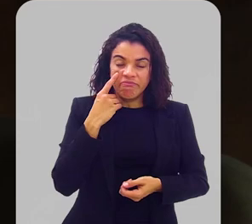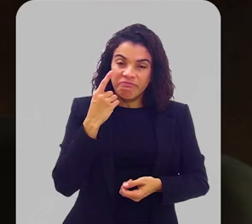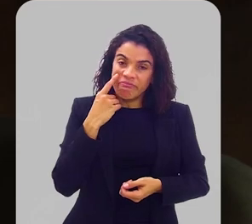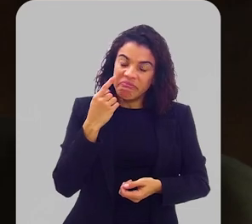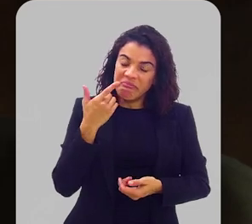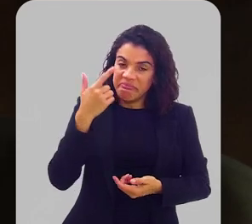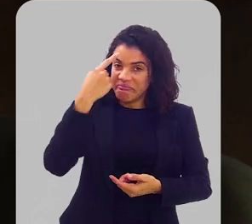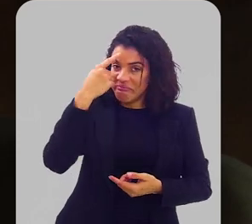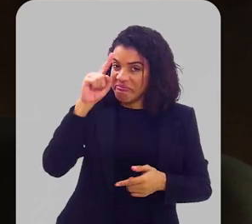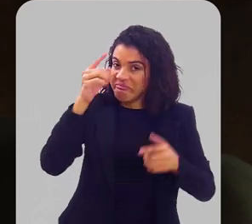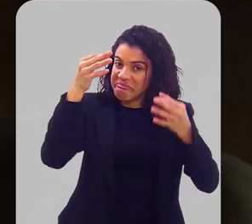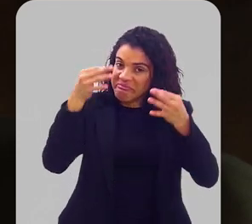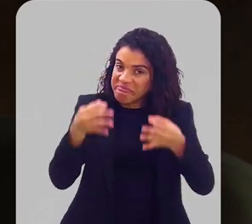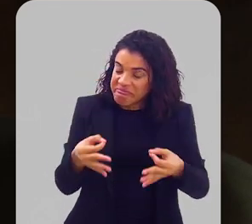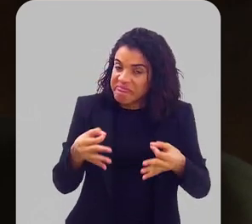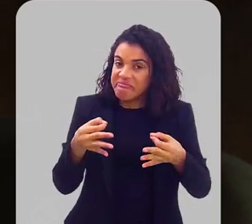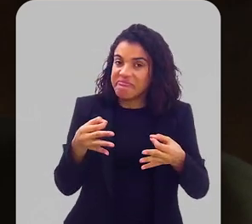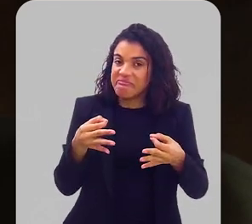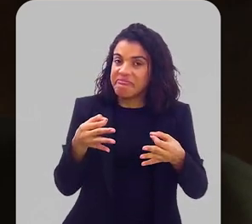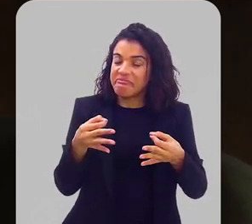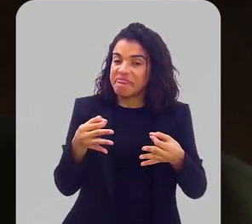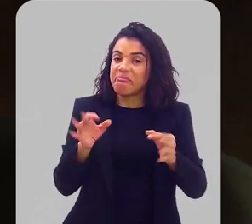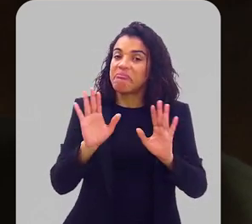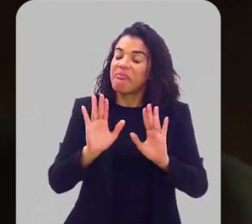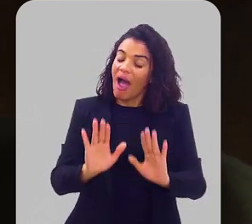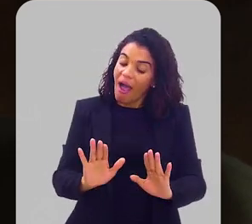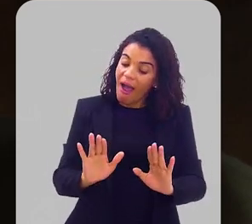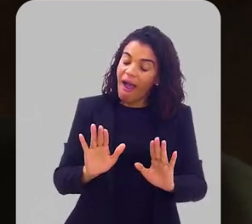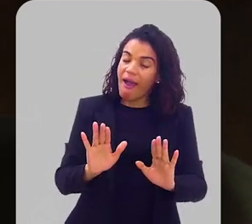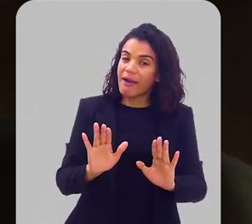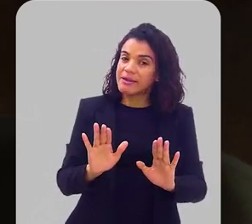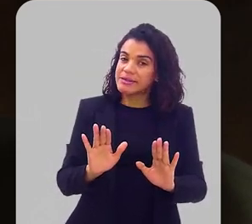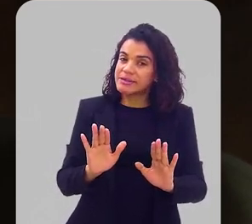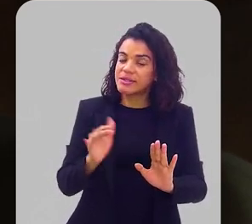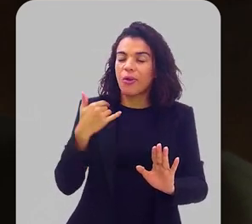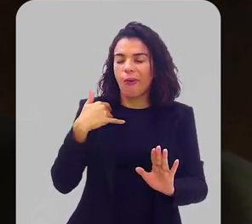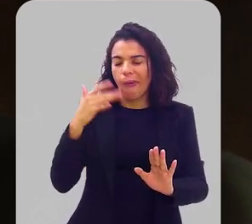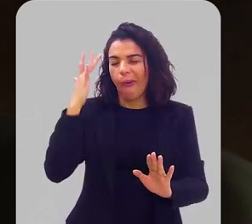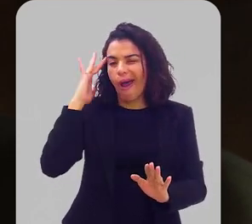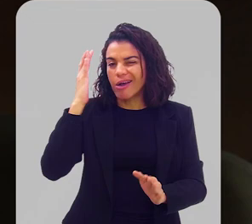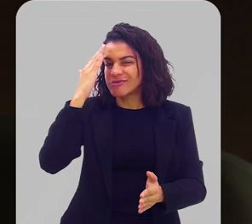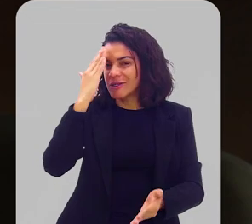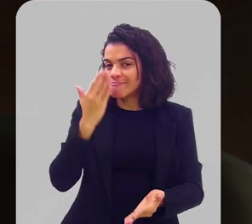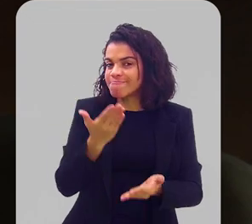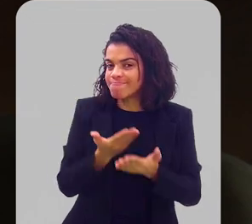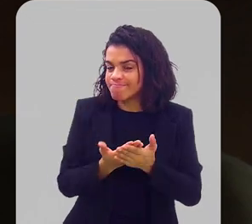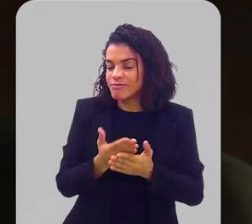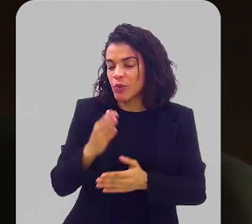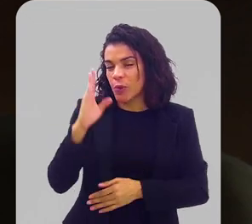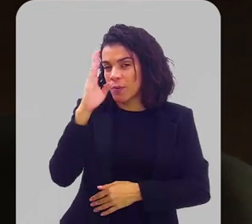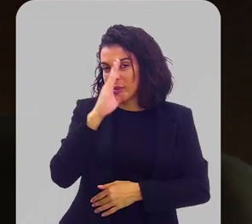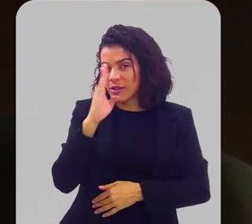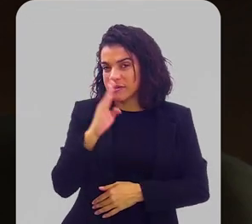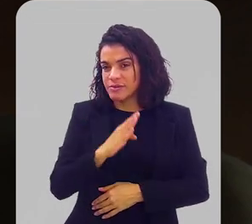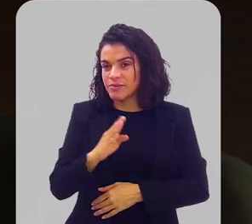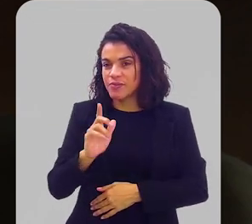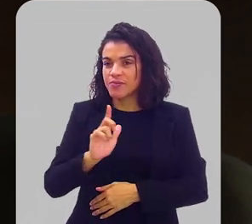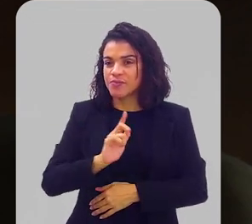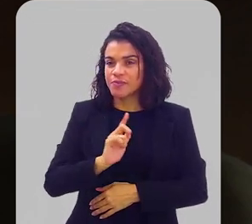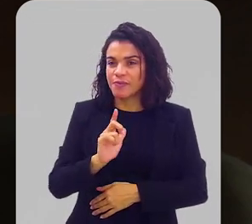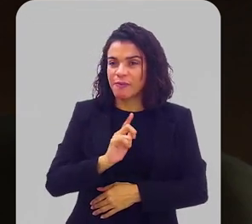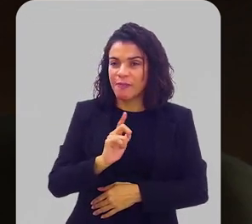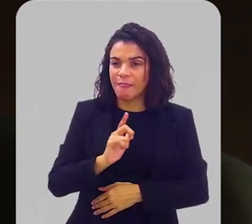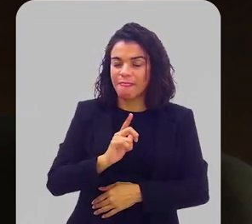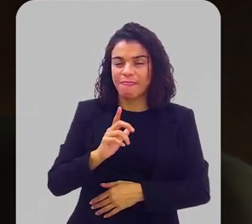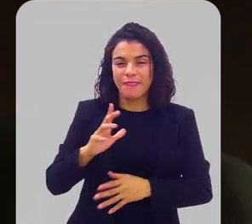sei ao certo o que se passa, mas eu acredito que no Brasil a gente tem muitos